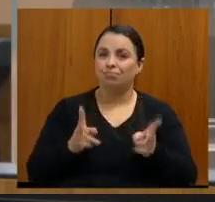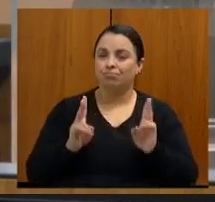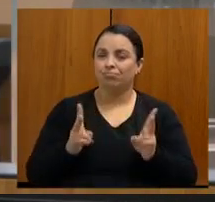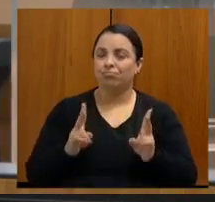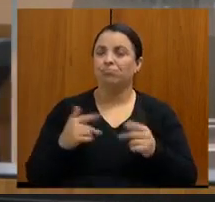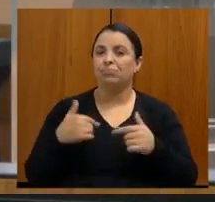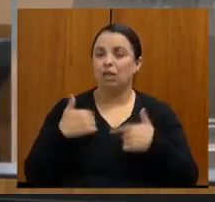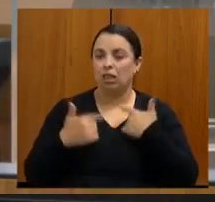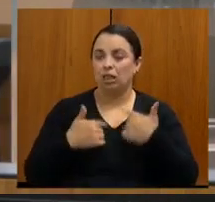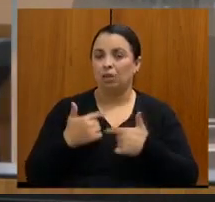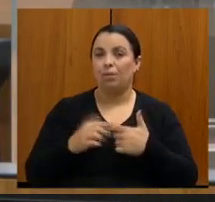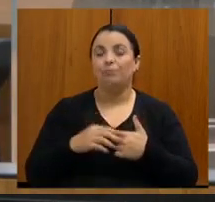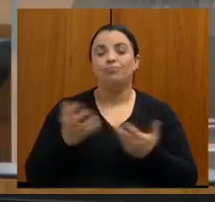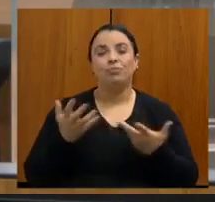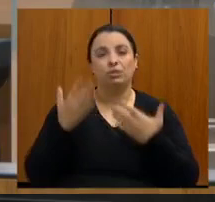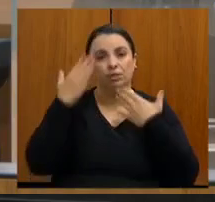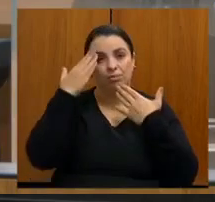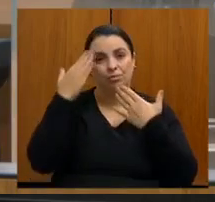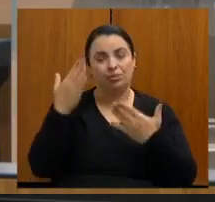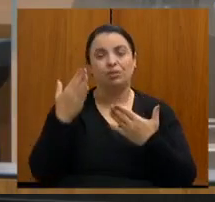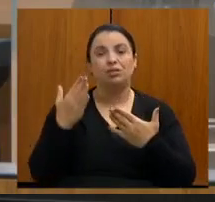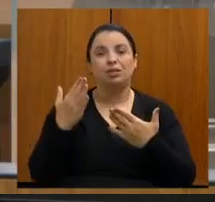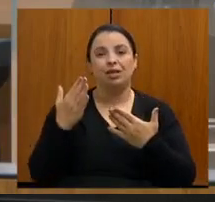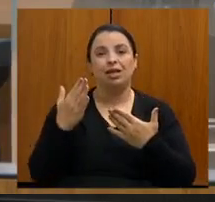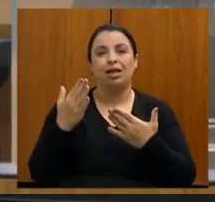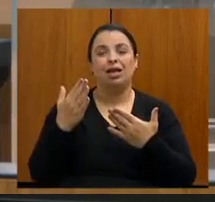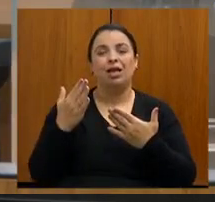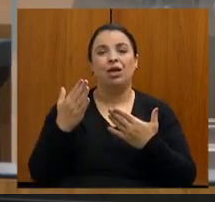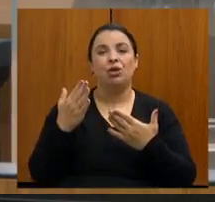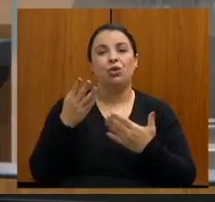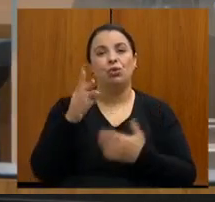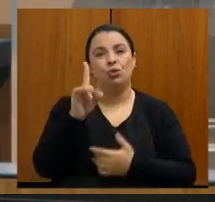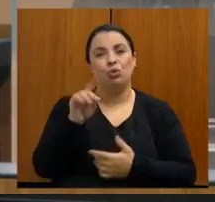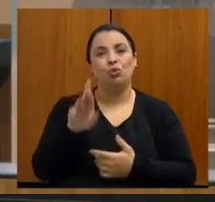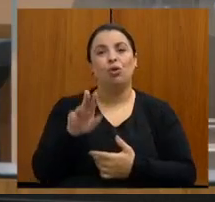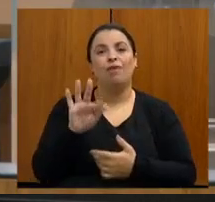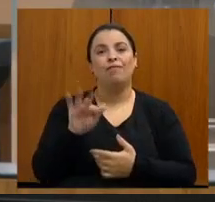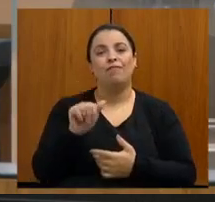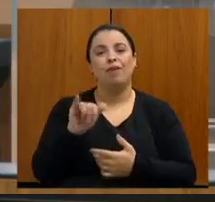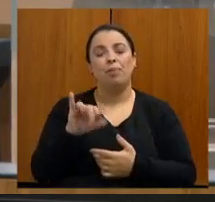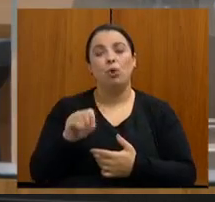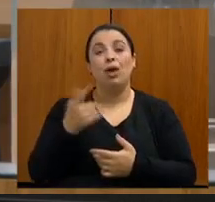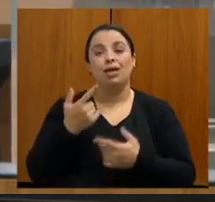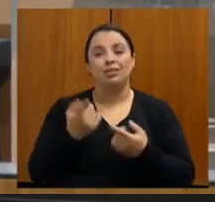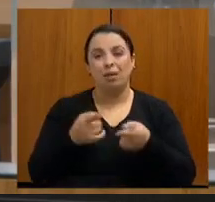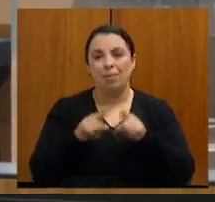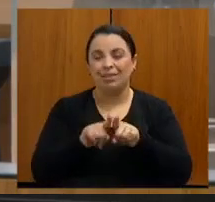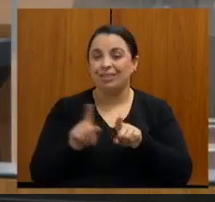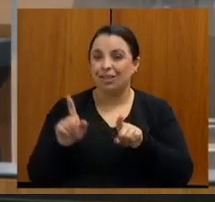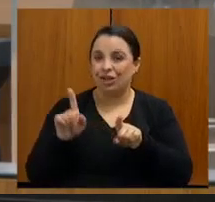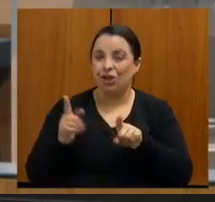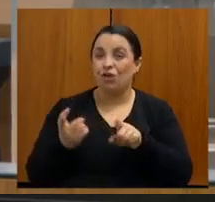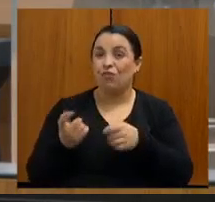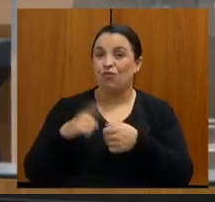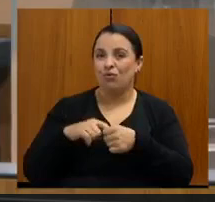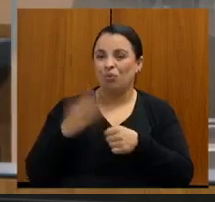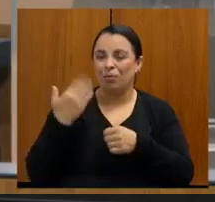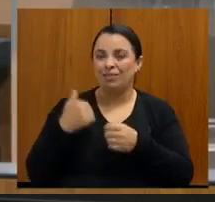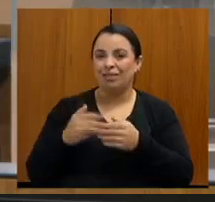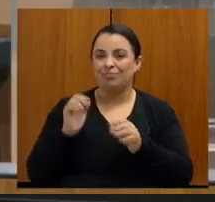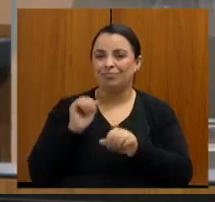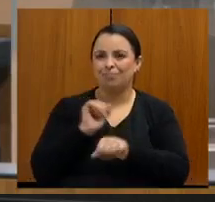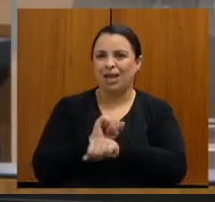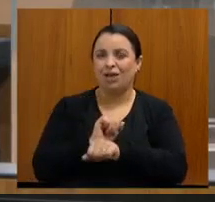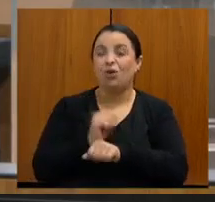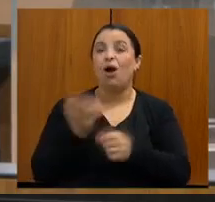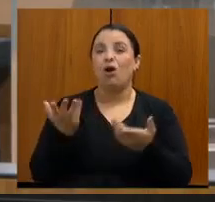queria aqui aproveitar e agradecer muito ao doutor Fábio essa parceria que foi retomada, nós tivemos aí, teve uma fala do